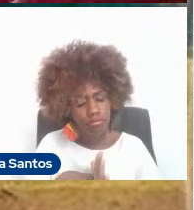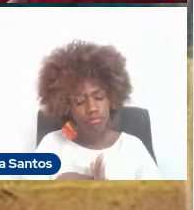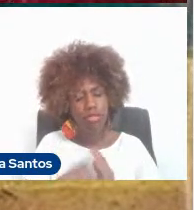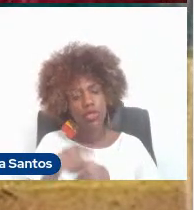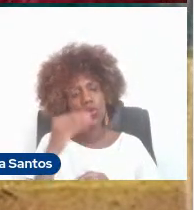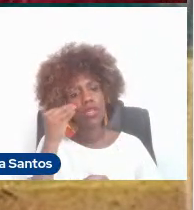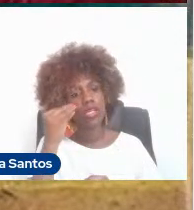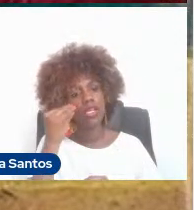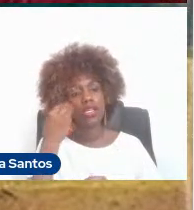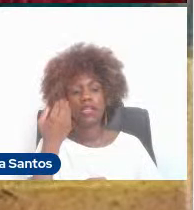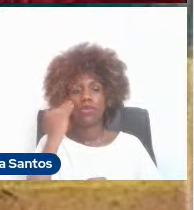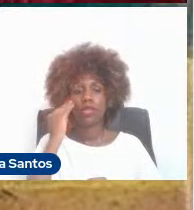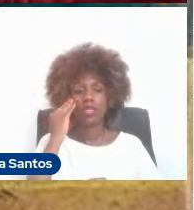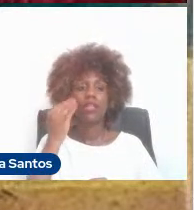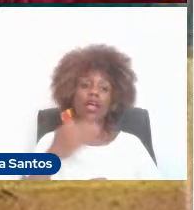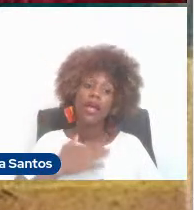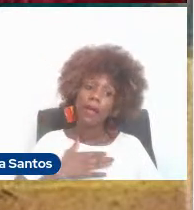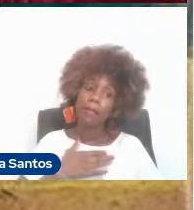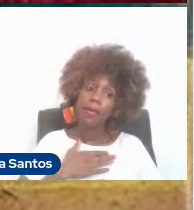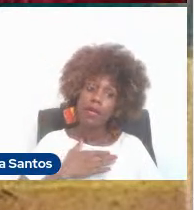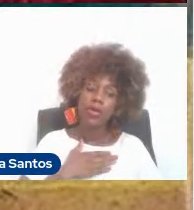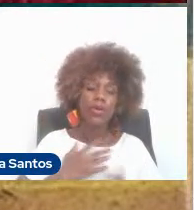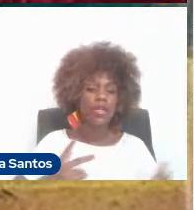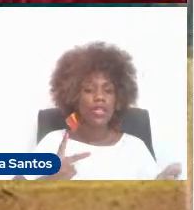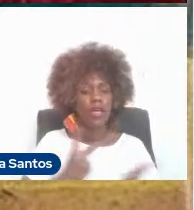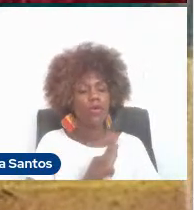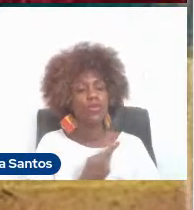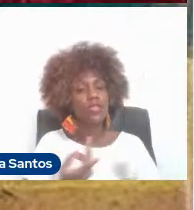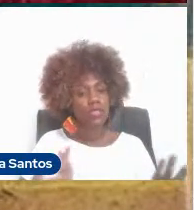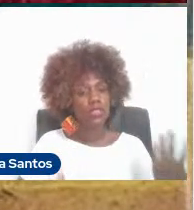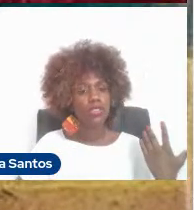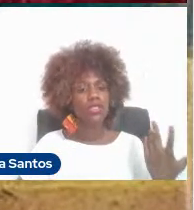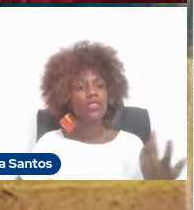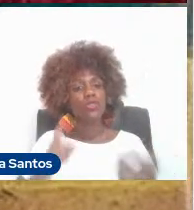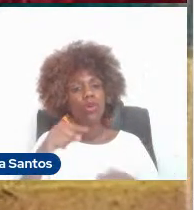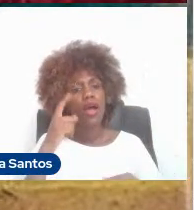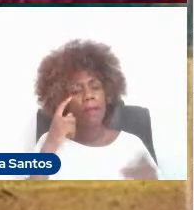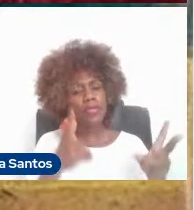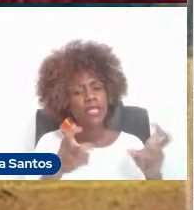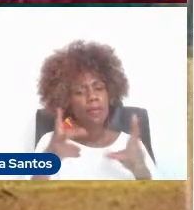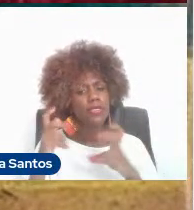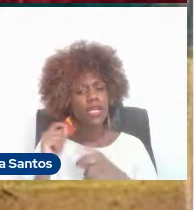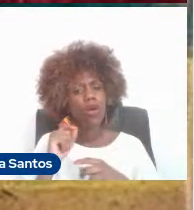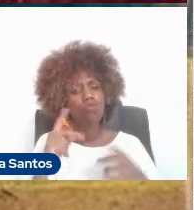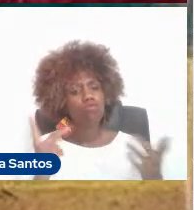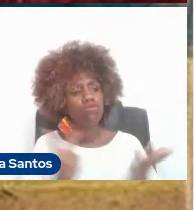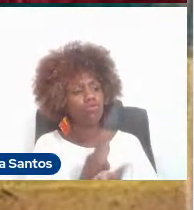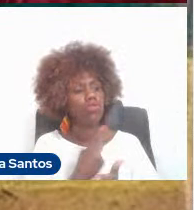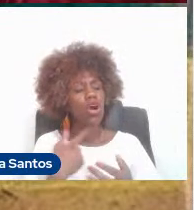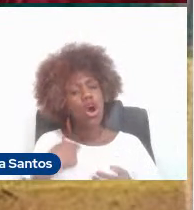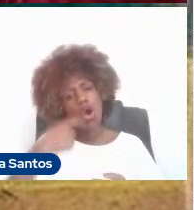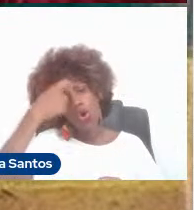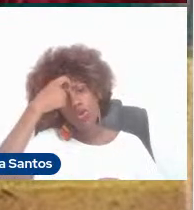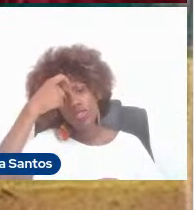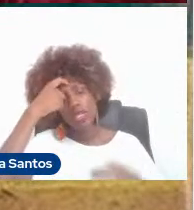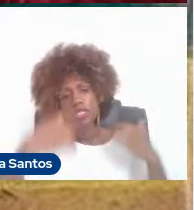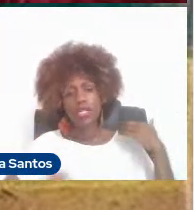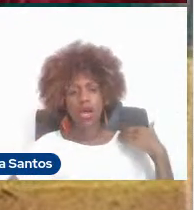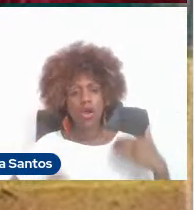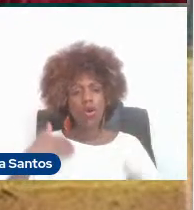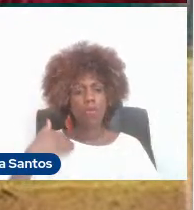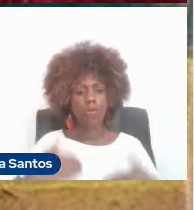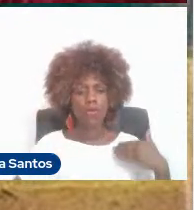entender em mim mesmo o que é que tem ocorrido, a identificação de lesões, o desenvolvimento da consciência corporal, o